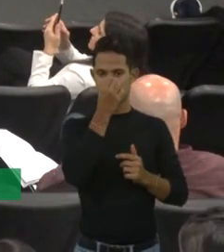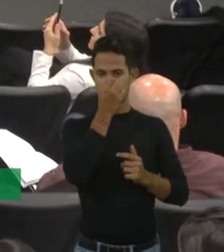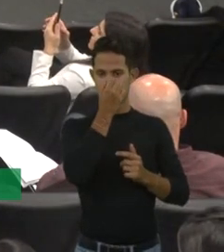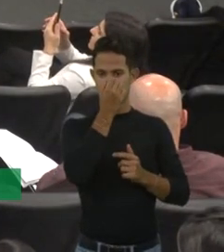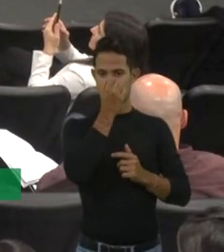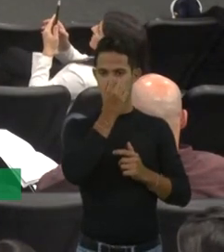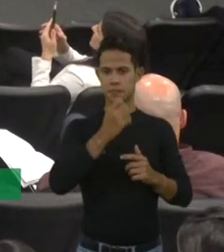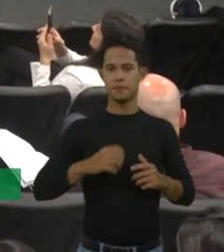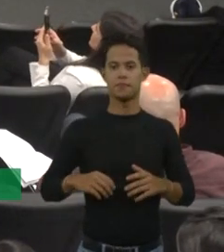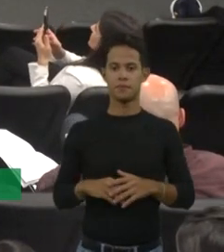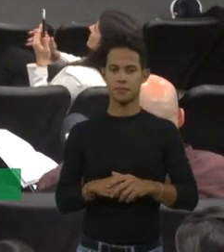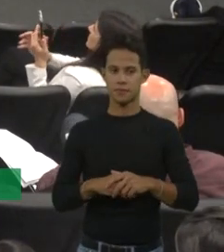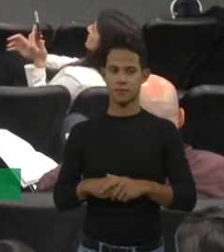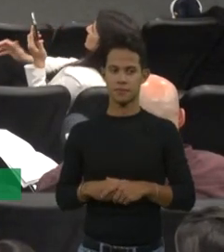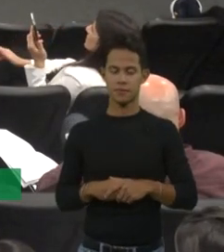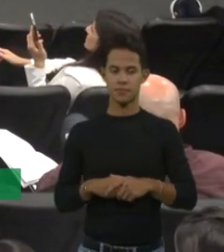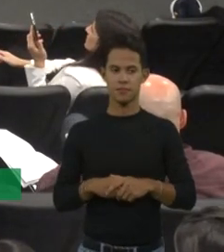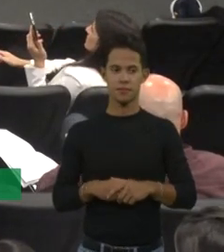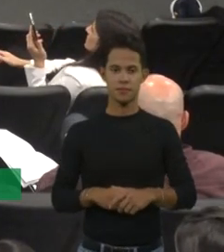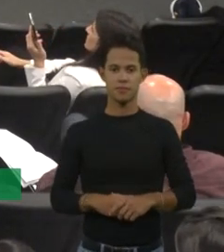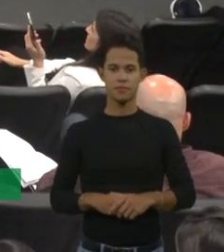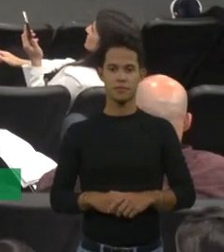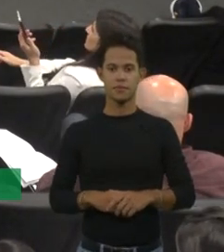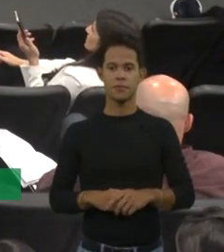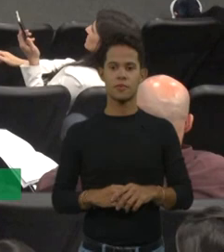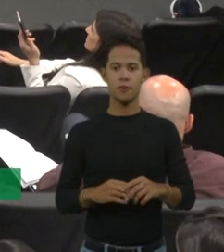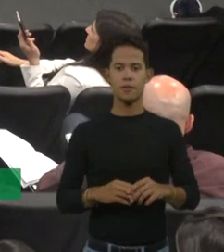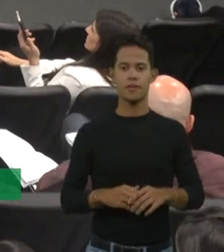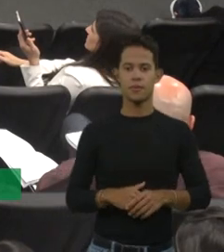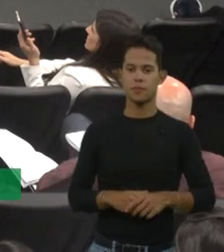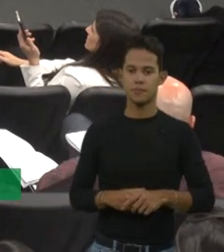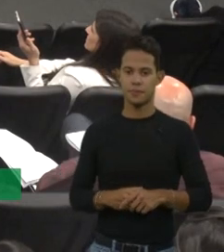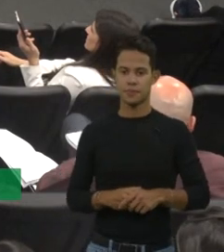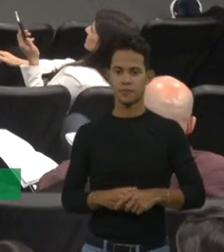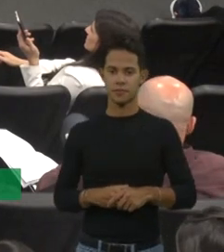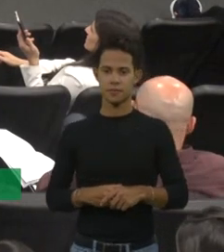Isso ele não passou. Vamos ver se estou fazendo certo.